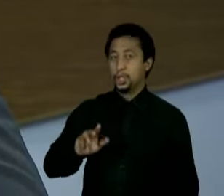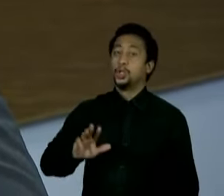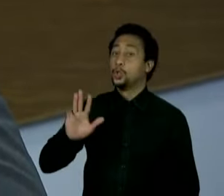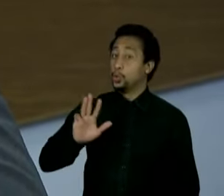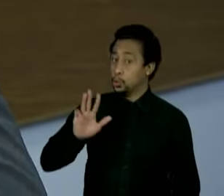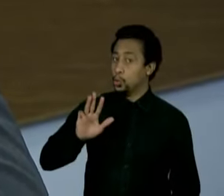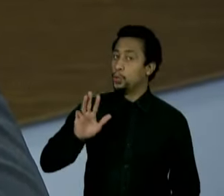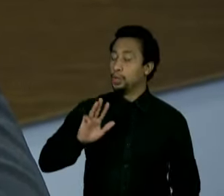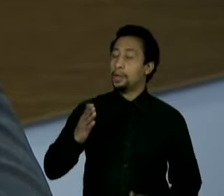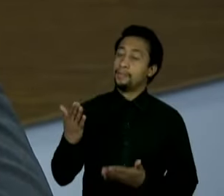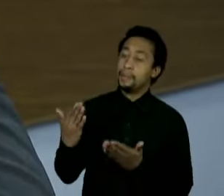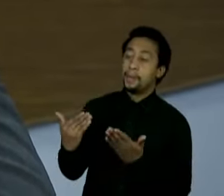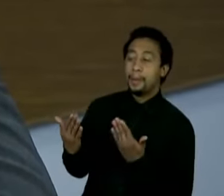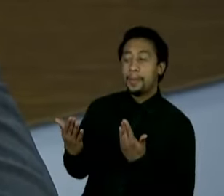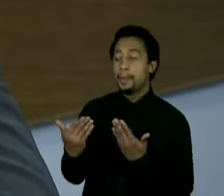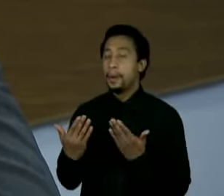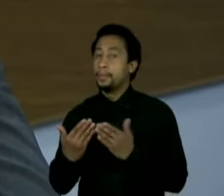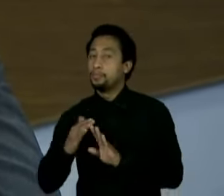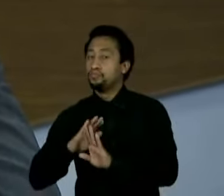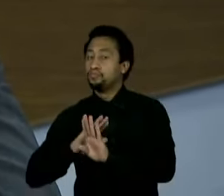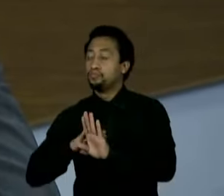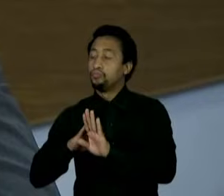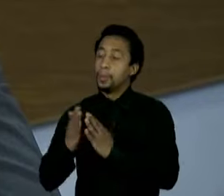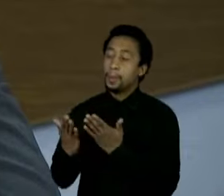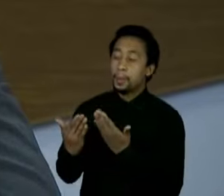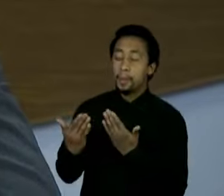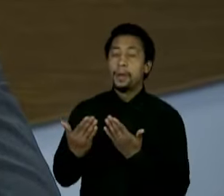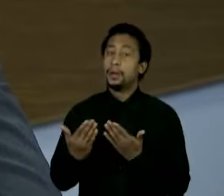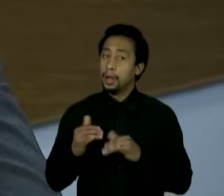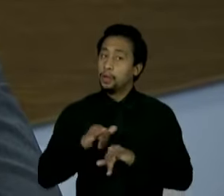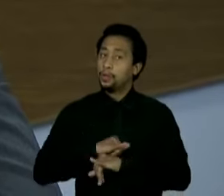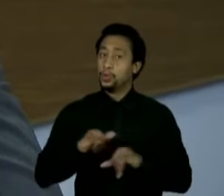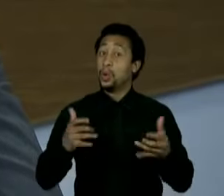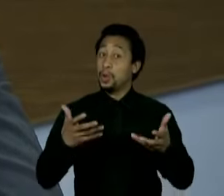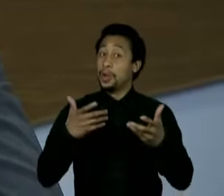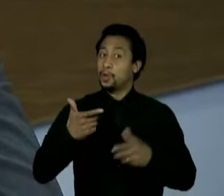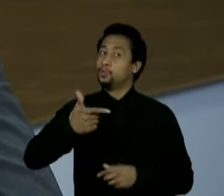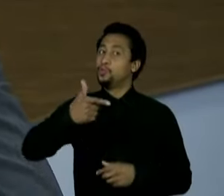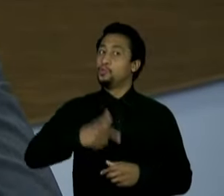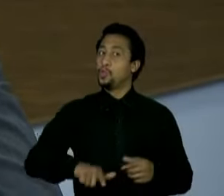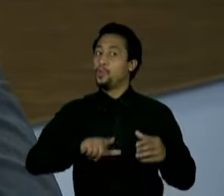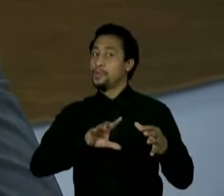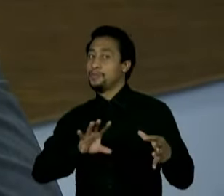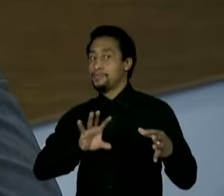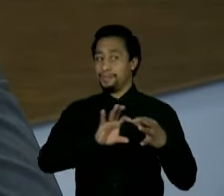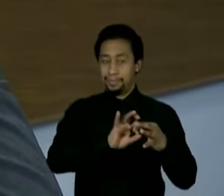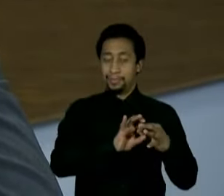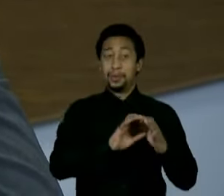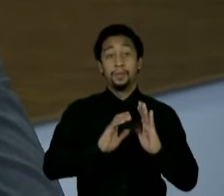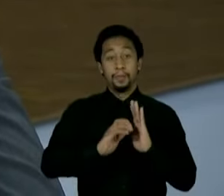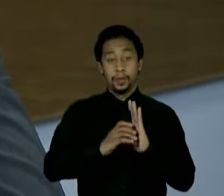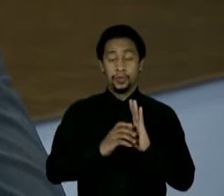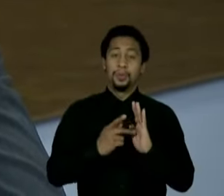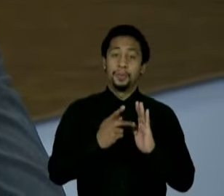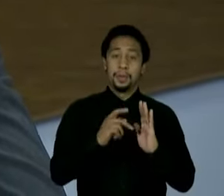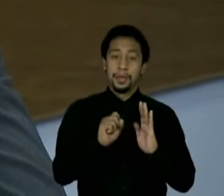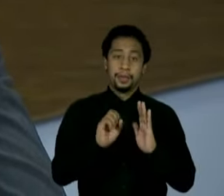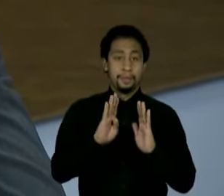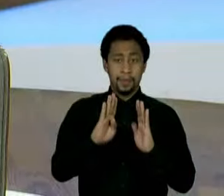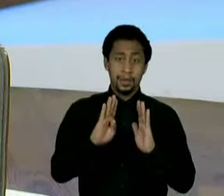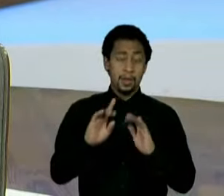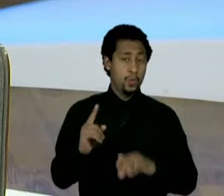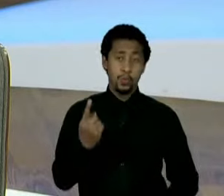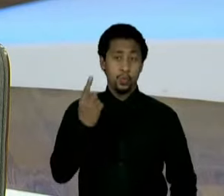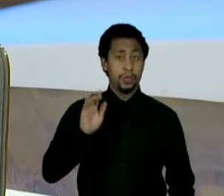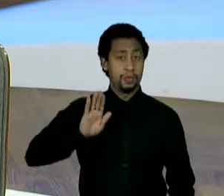conversas, que gostaria muito de repetir em São Paulo a Aliança Nacional, né? O PSB tem uma candidatura só, já que São Paulo é o maior